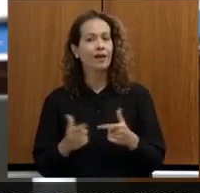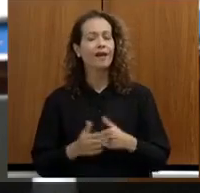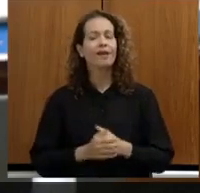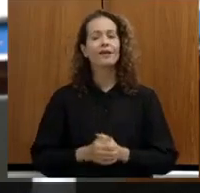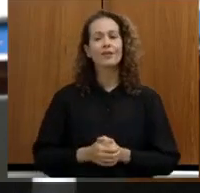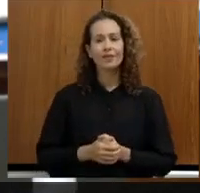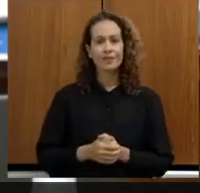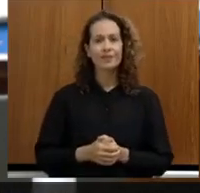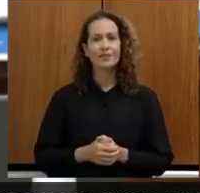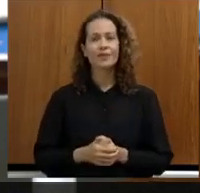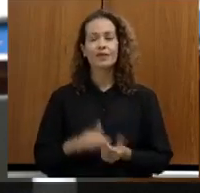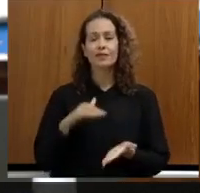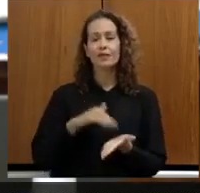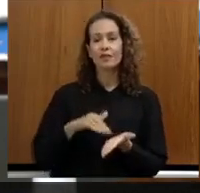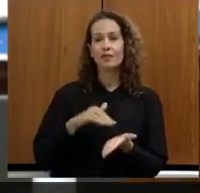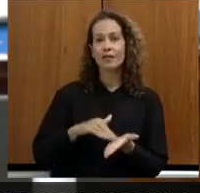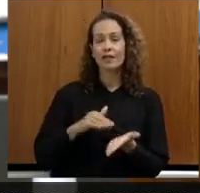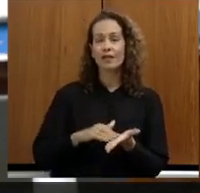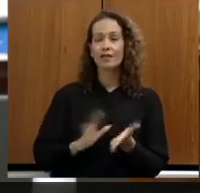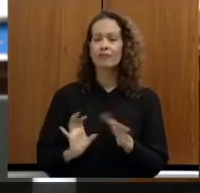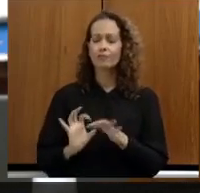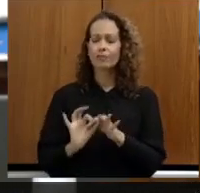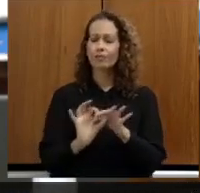da Secretaria e das vinculadas.